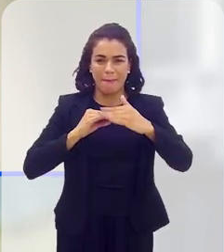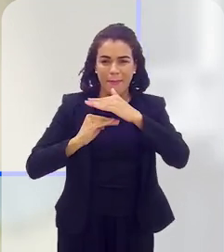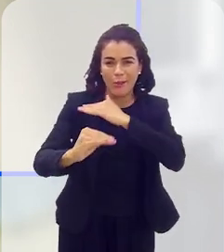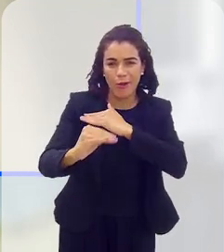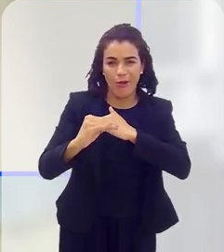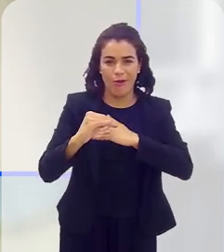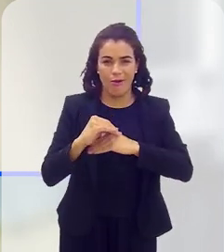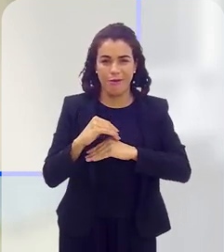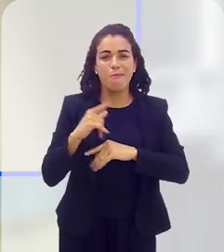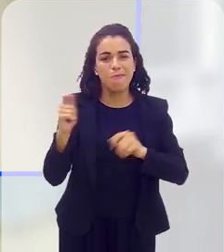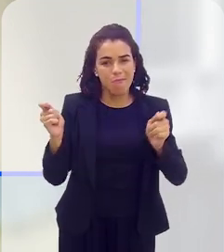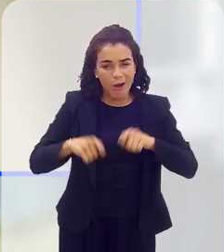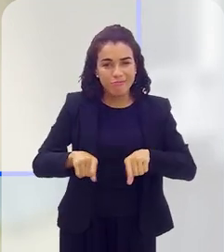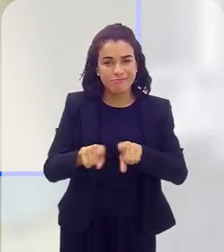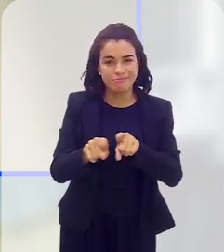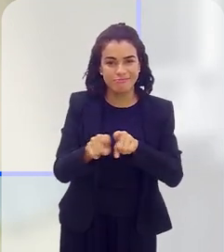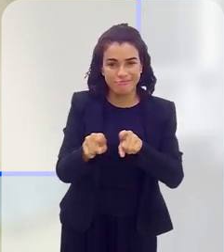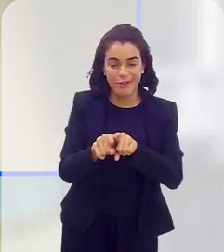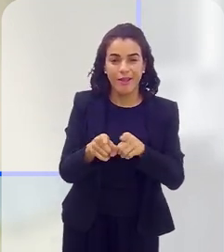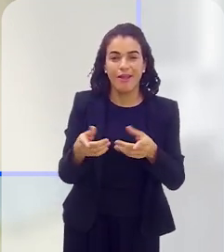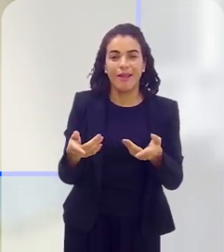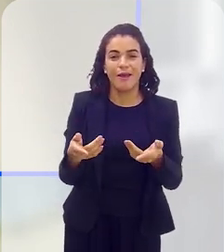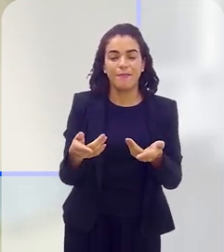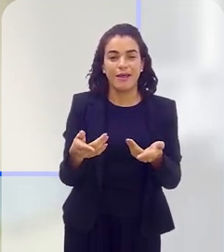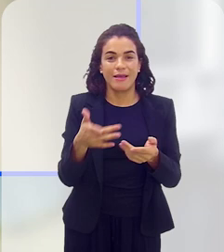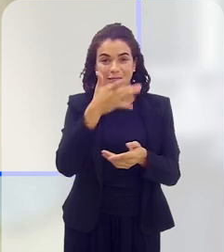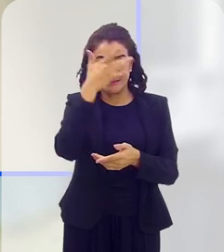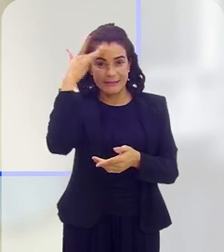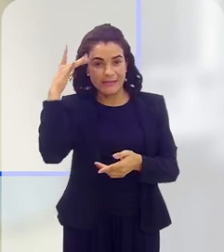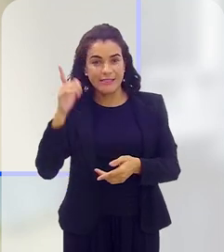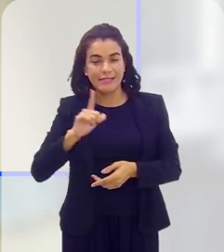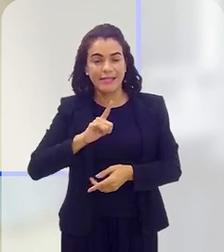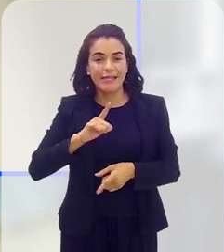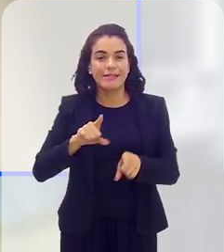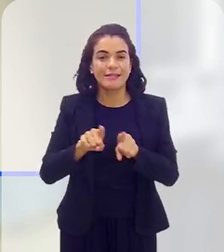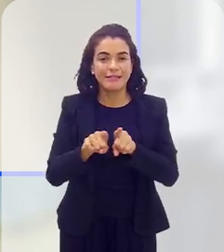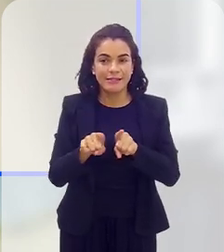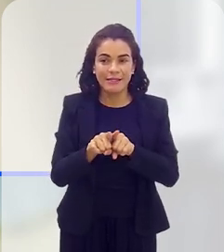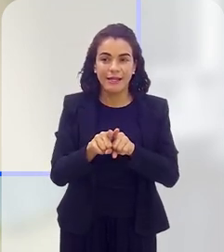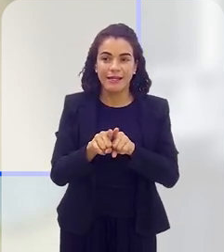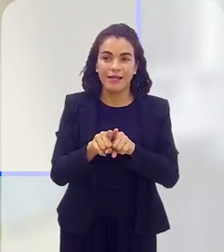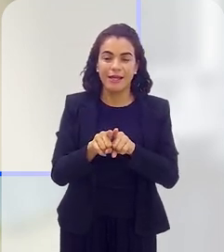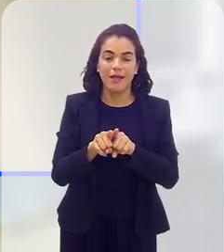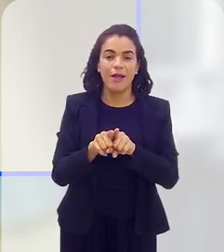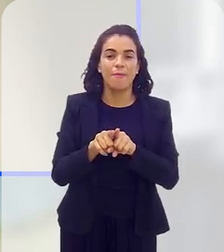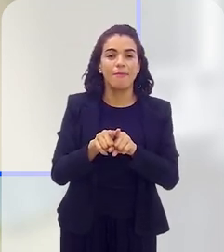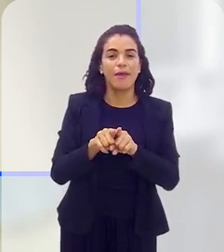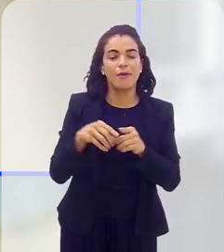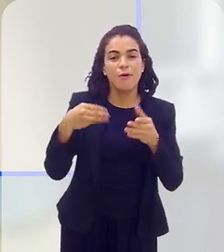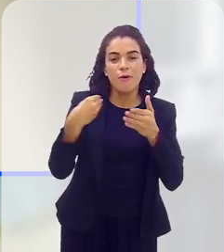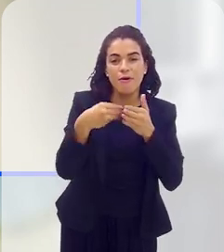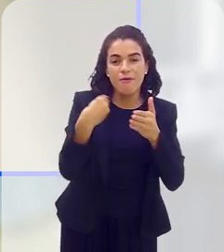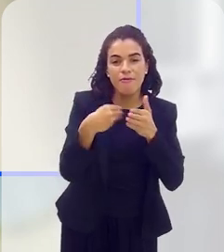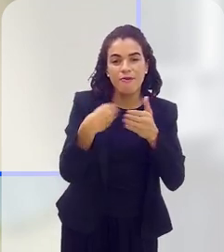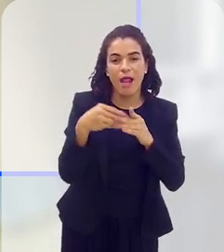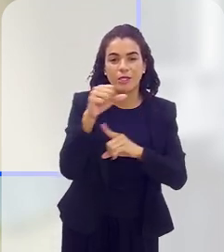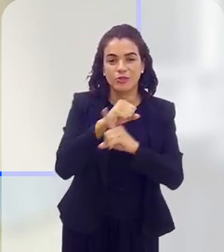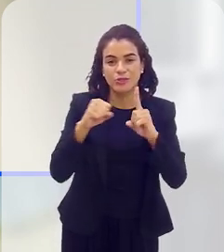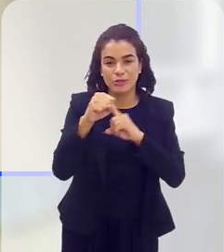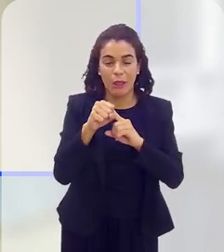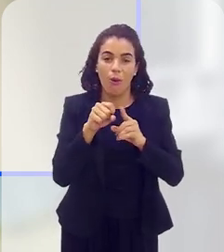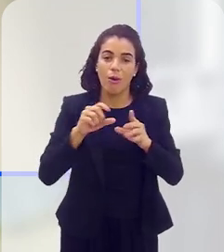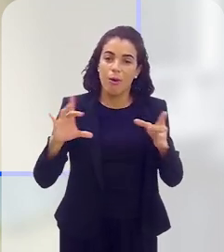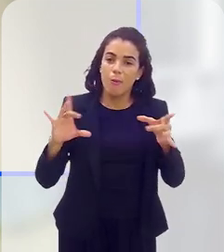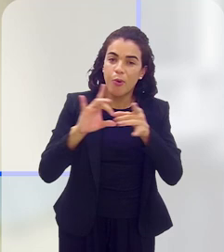O metrô, que não reconhecia a pessoa com o nanismo, hoje as pessoas têm, inclusive, o Vale Social, que é metrô,